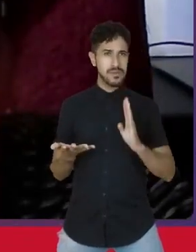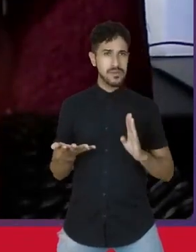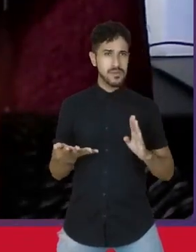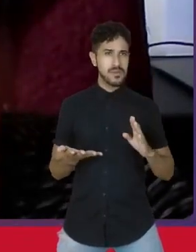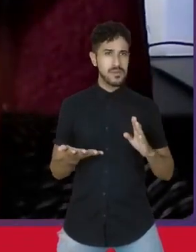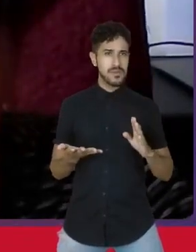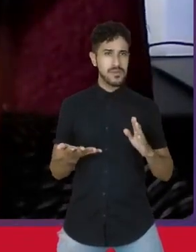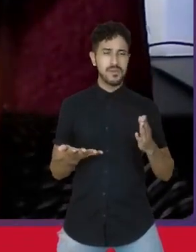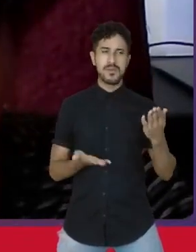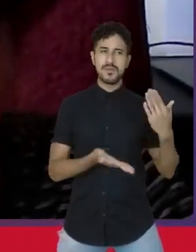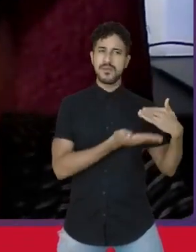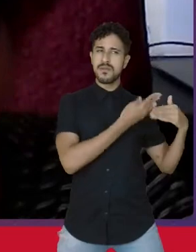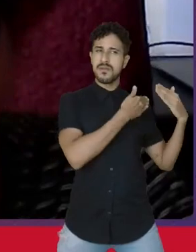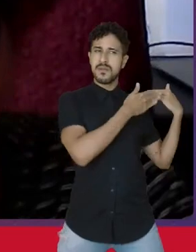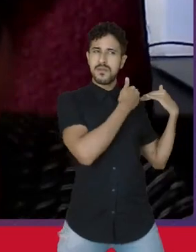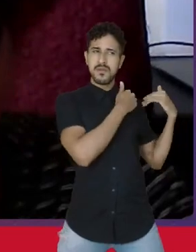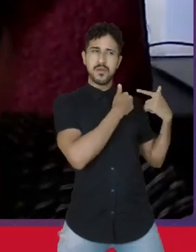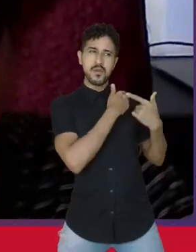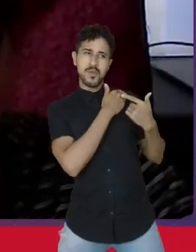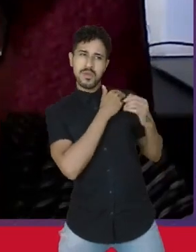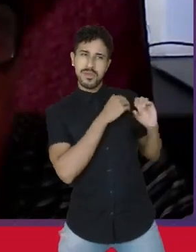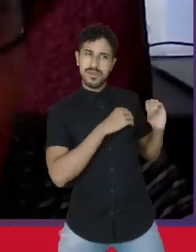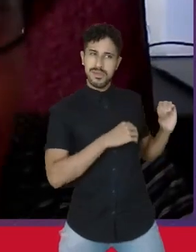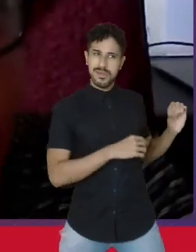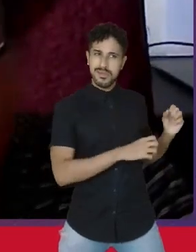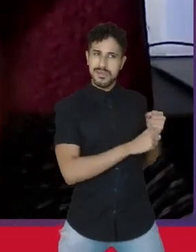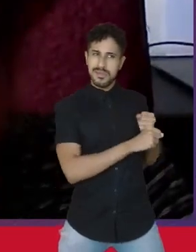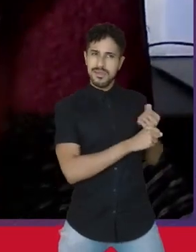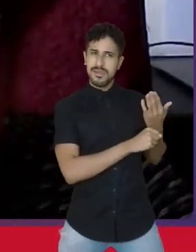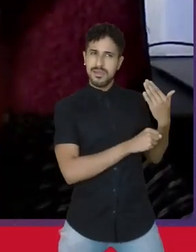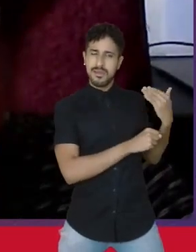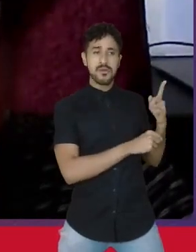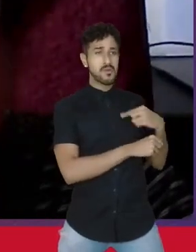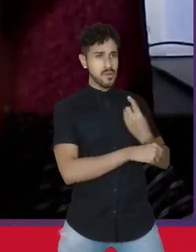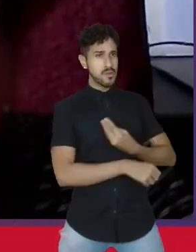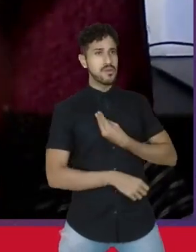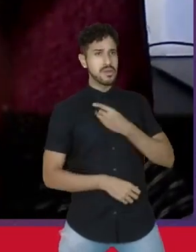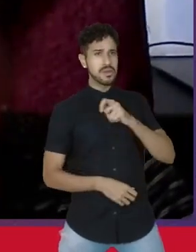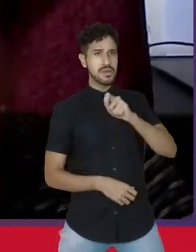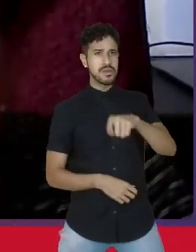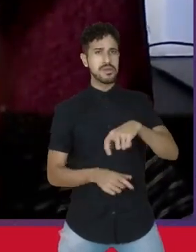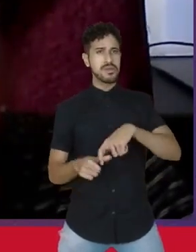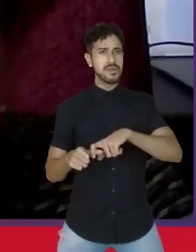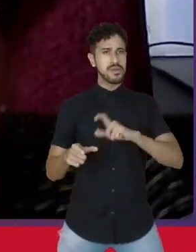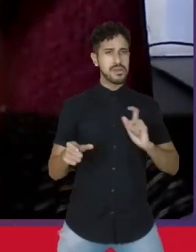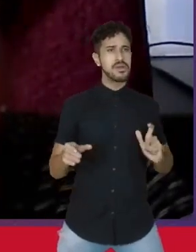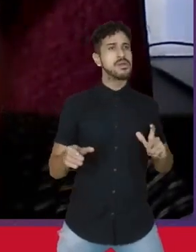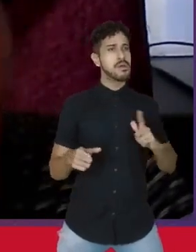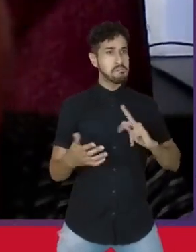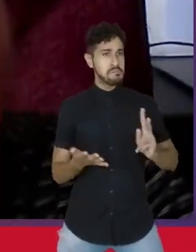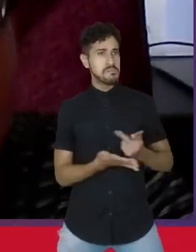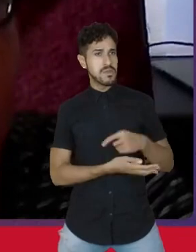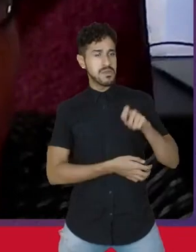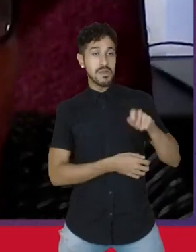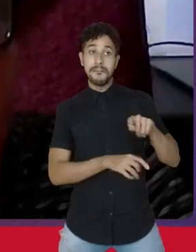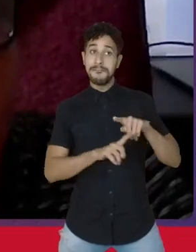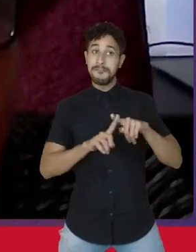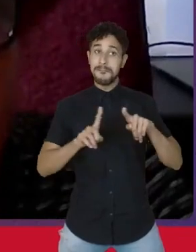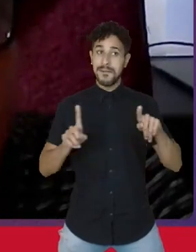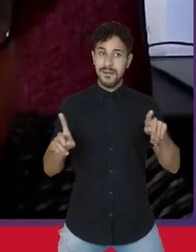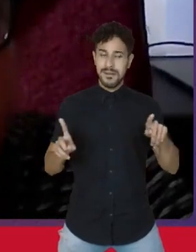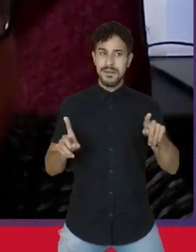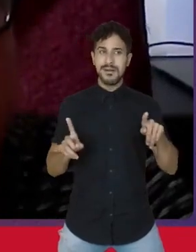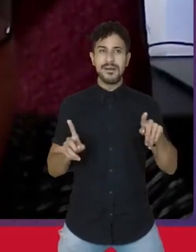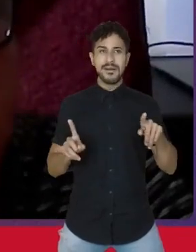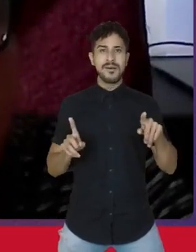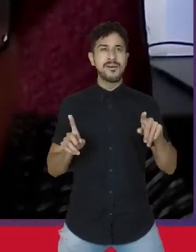lá atrás, há 200 anos, vivemos, sim, a independência, mas também